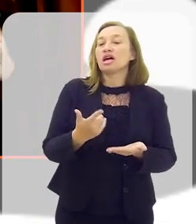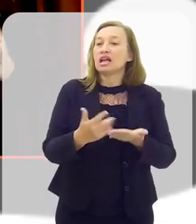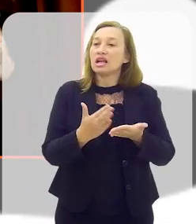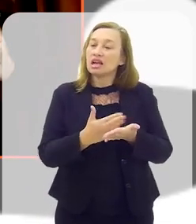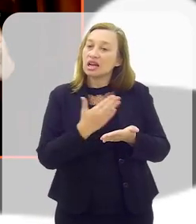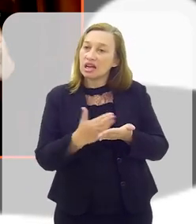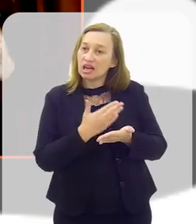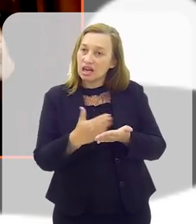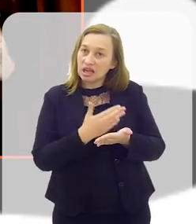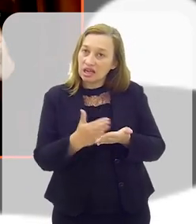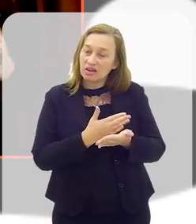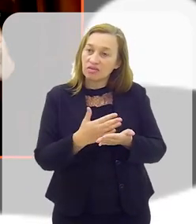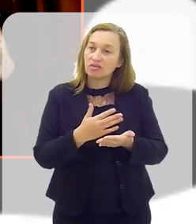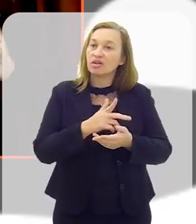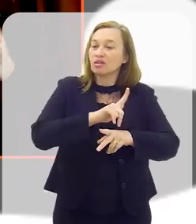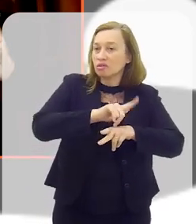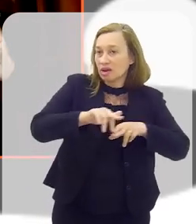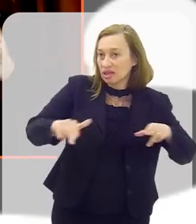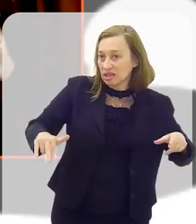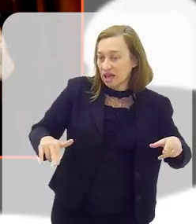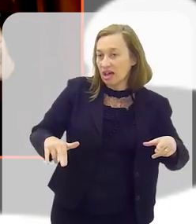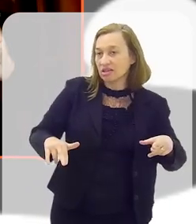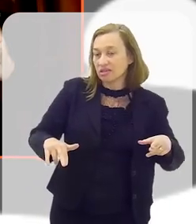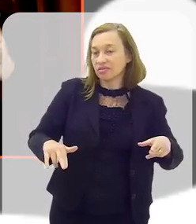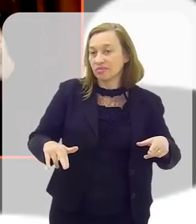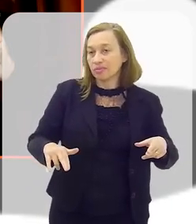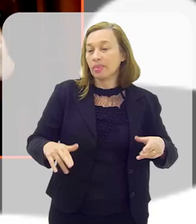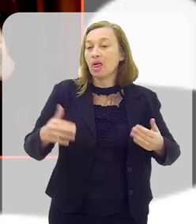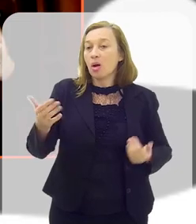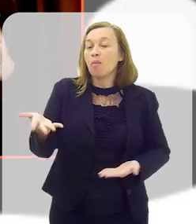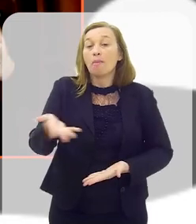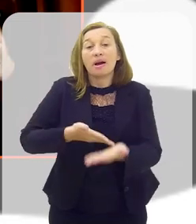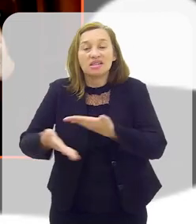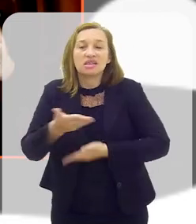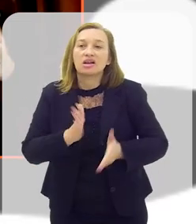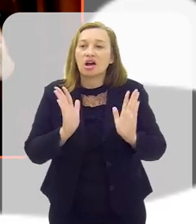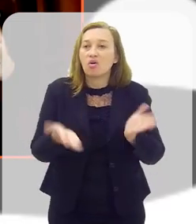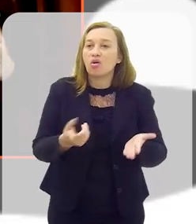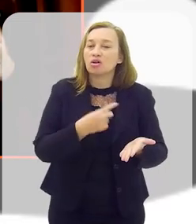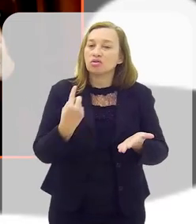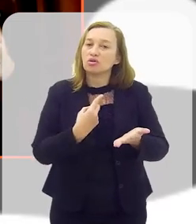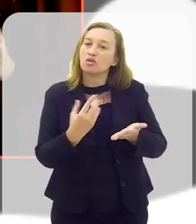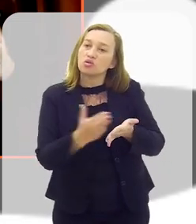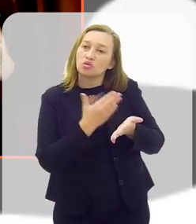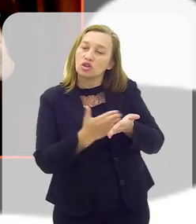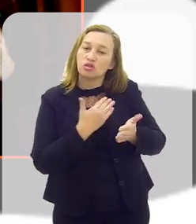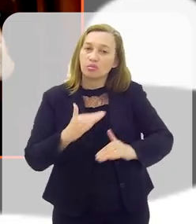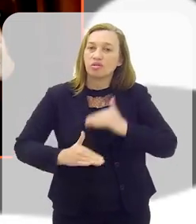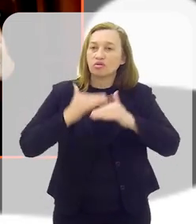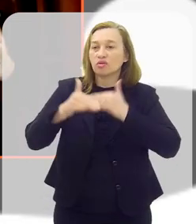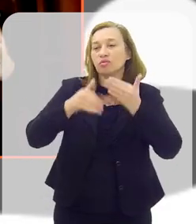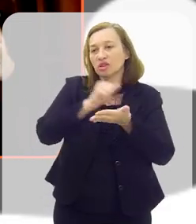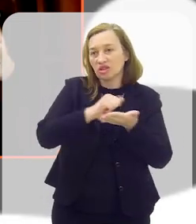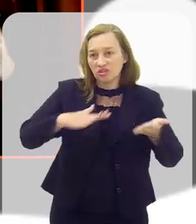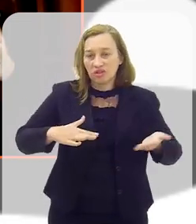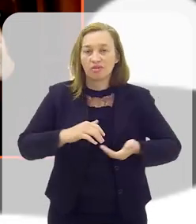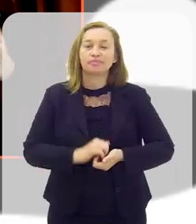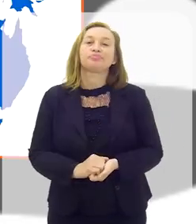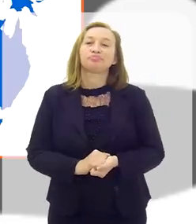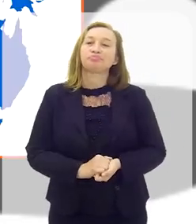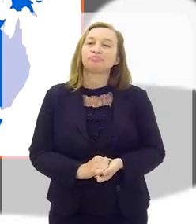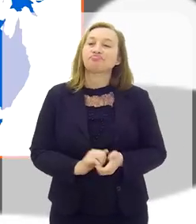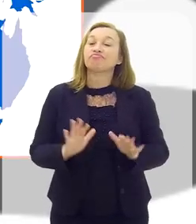Diversidade e do Guia dos Restaurantes também. Ele é um parceiro efetivo, agora nosso, para o desenvolvimento de atividades.